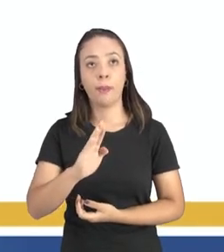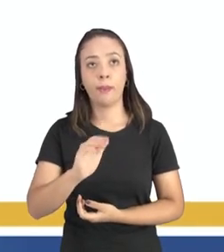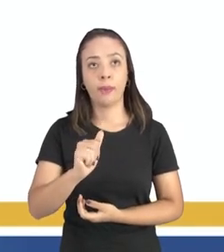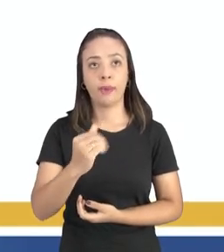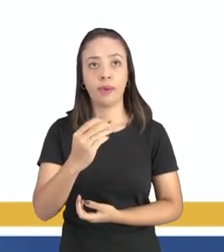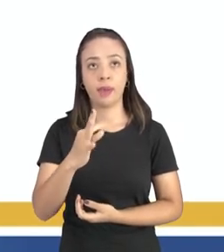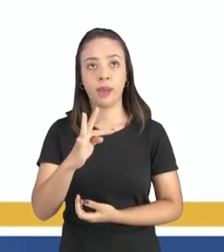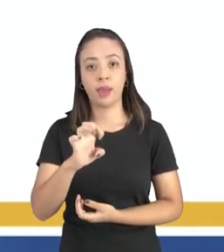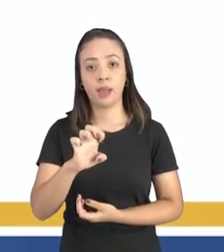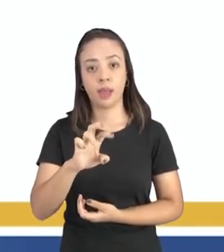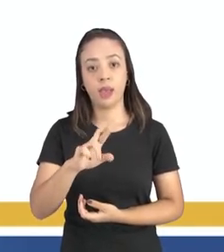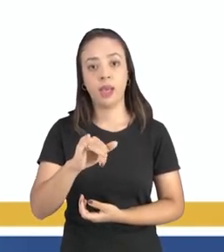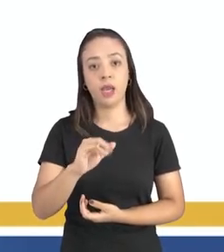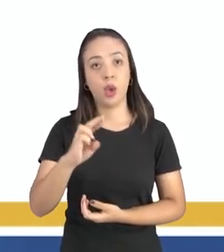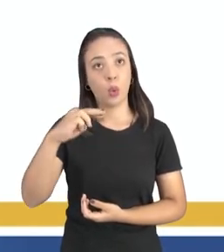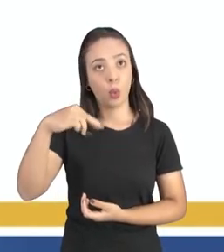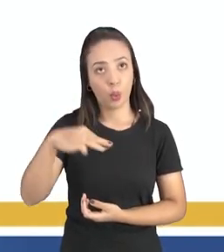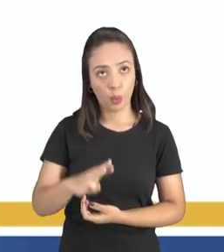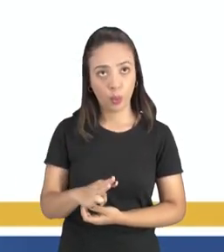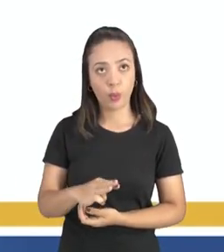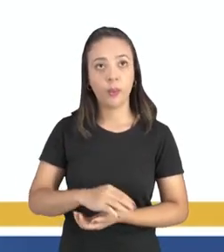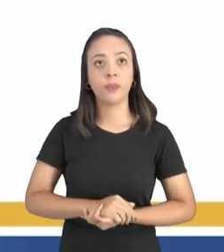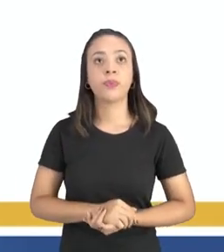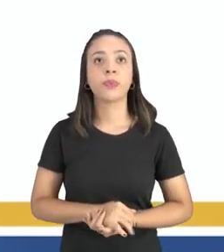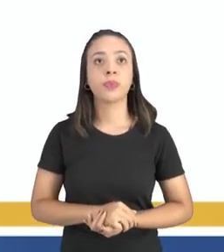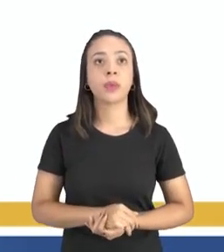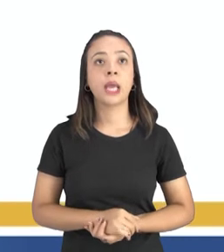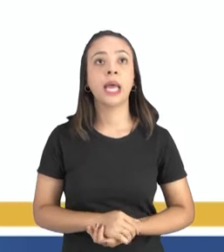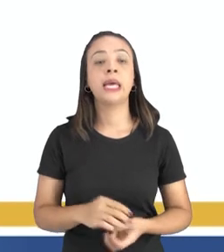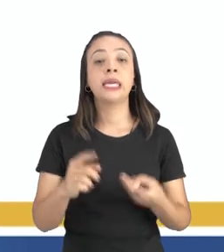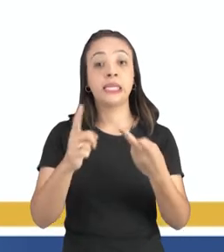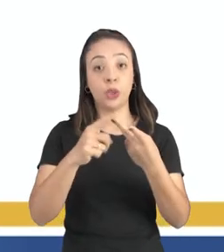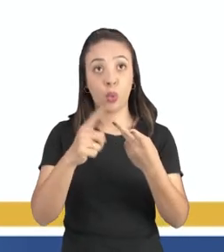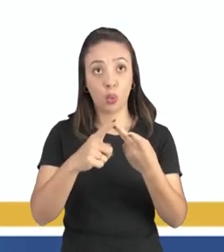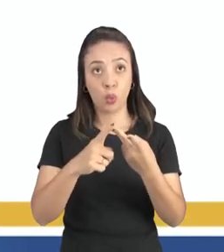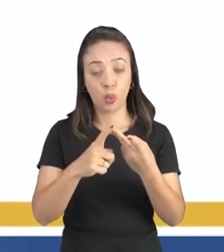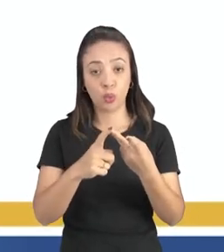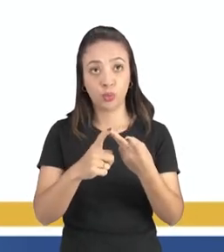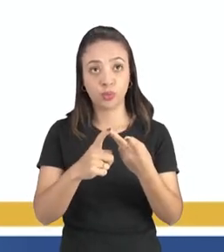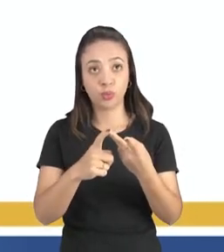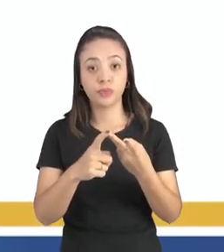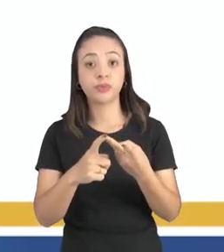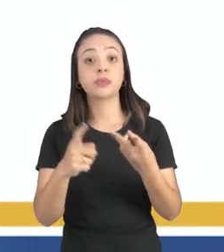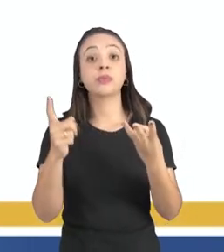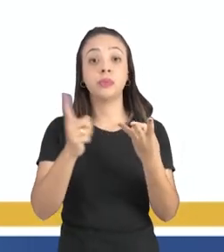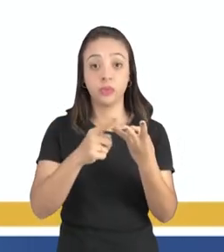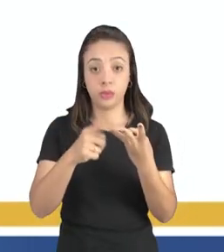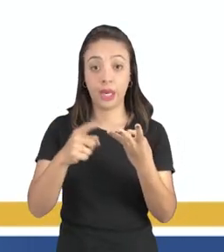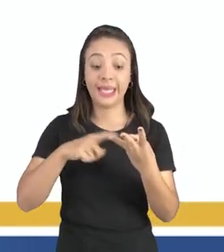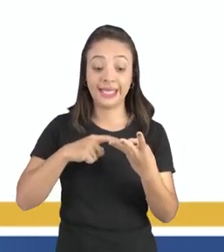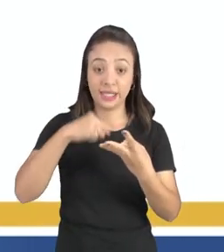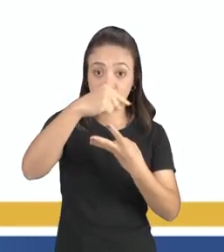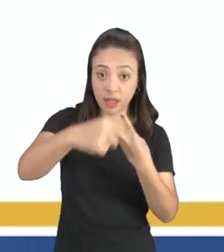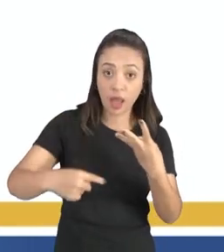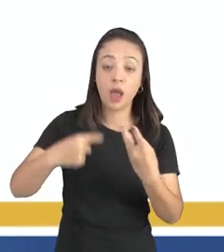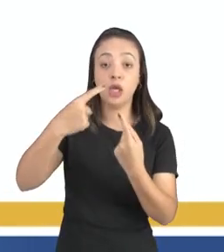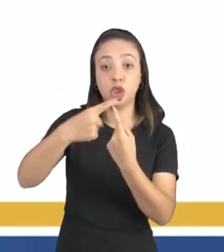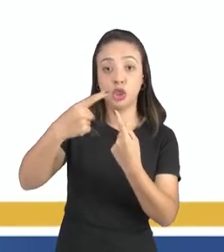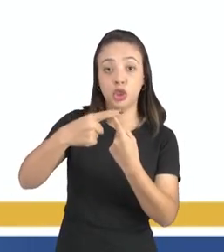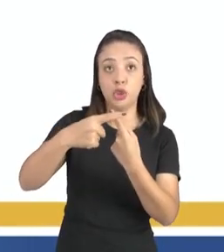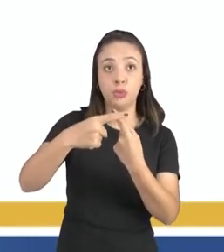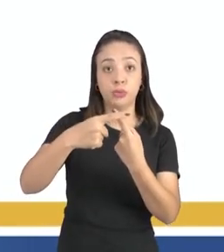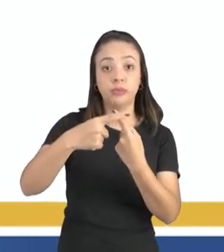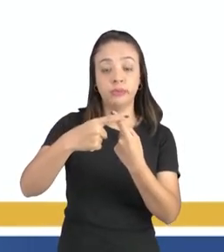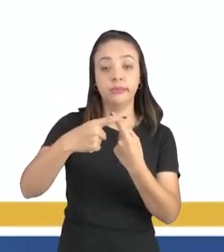africanos e temos a micro bactérium microte esses três tipos junto